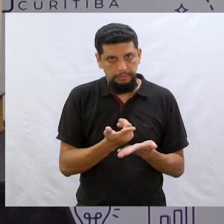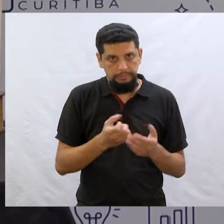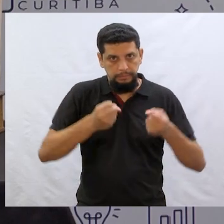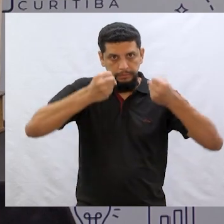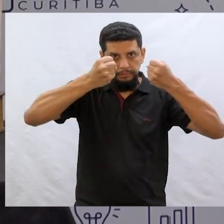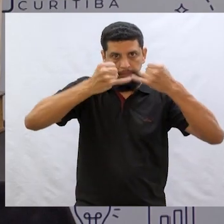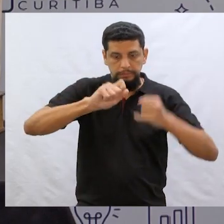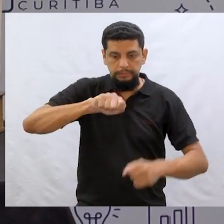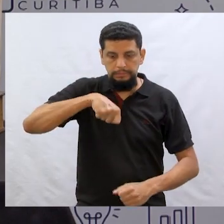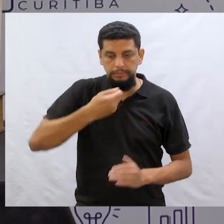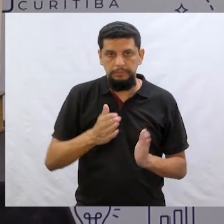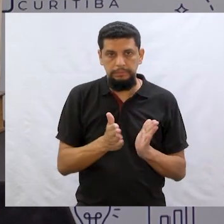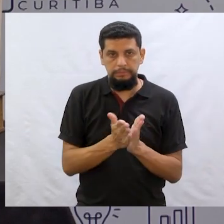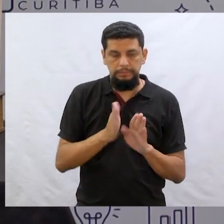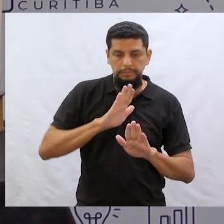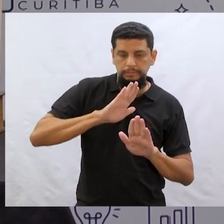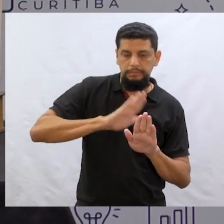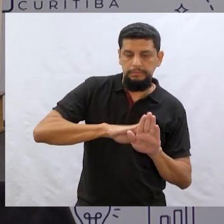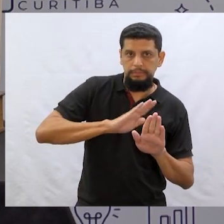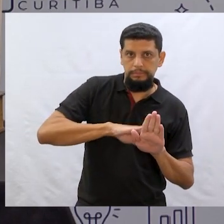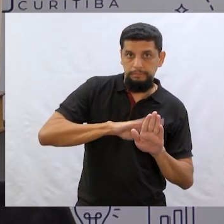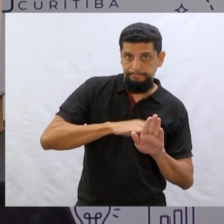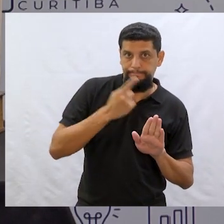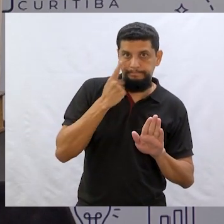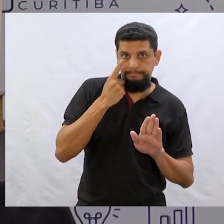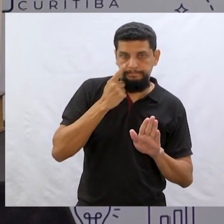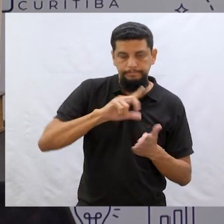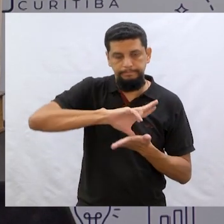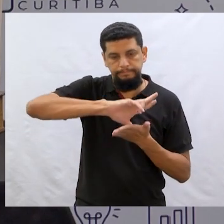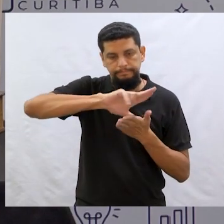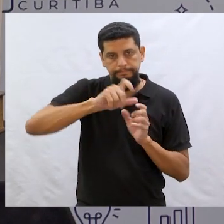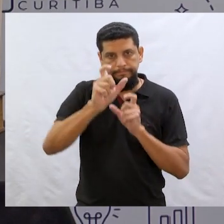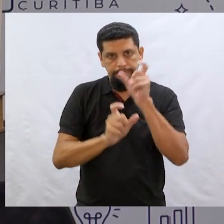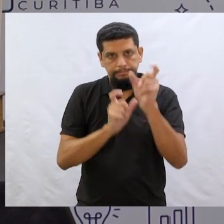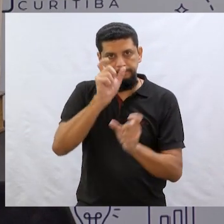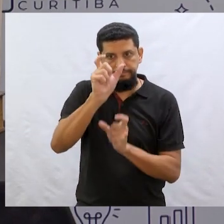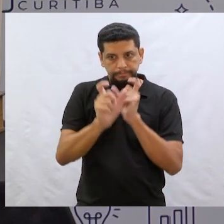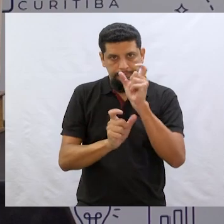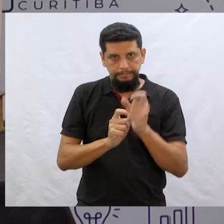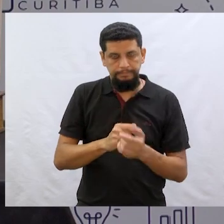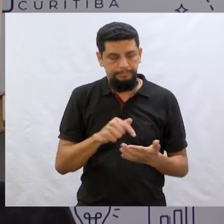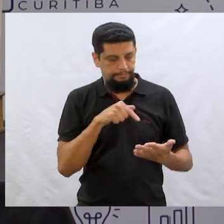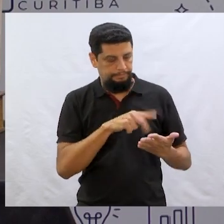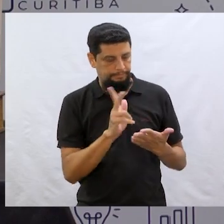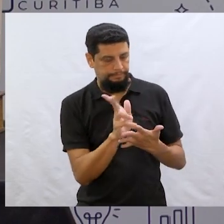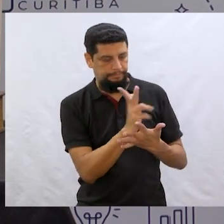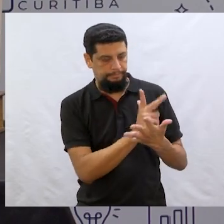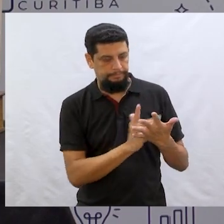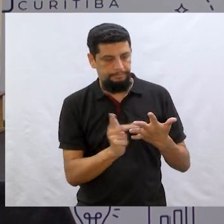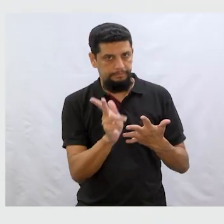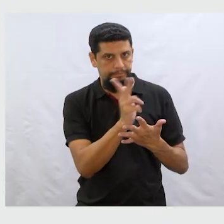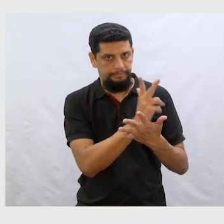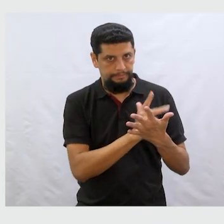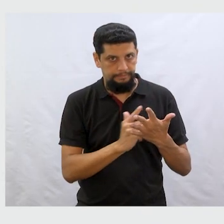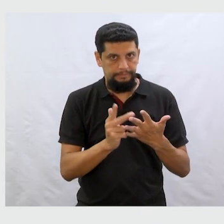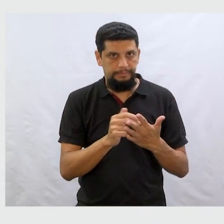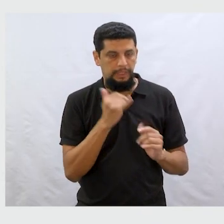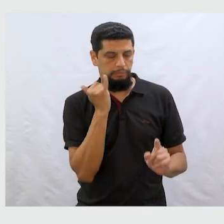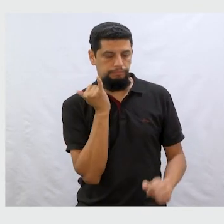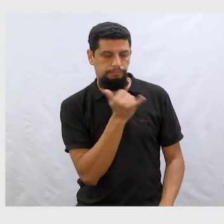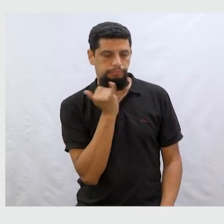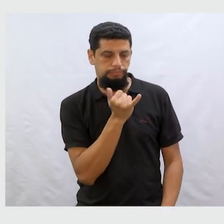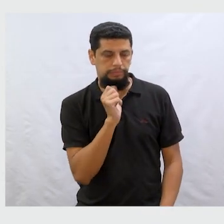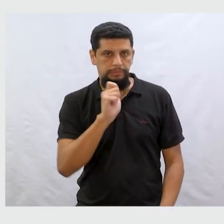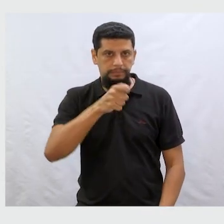essa capa. O que vocês estão vendo ali? É, tem vários personagens ilustrados ali e personagens de contos de